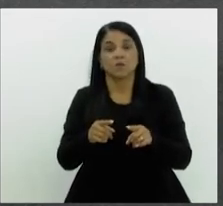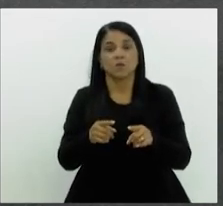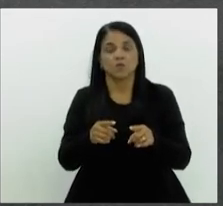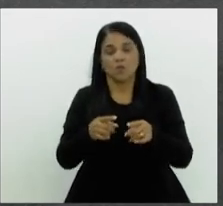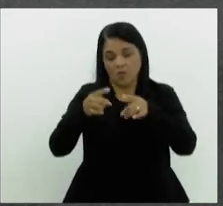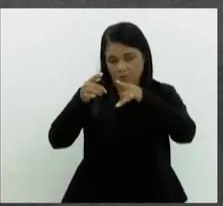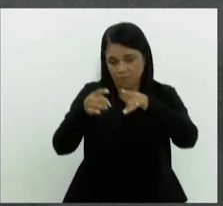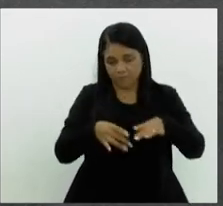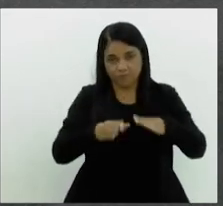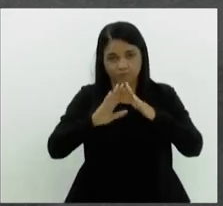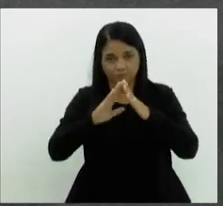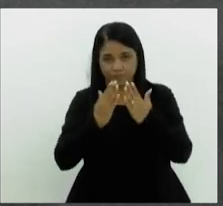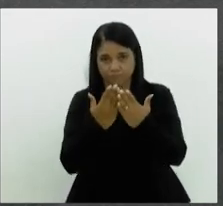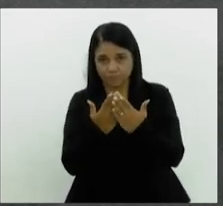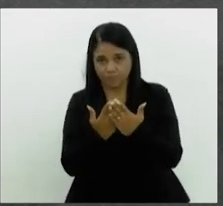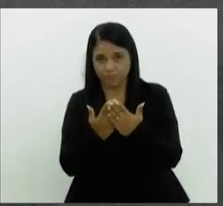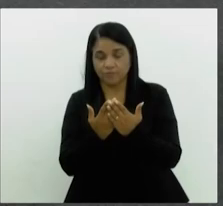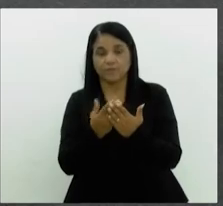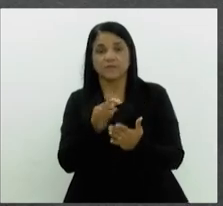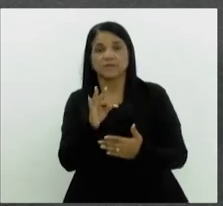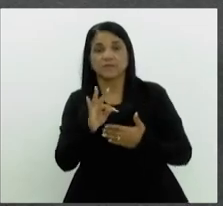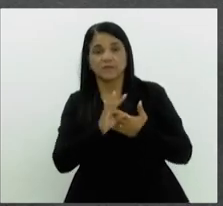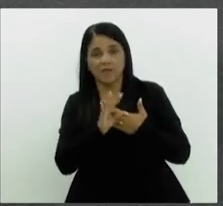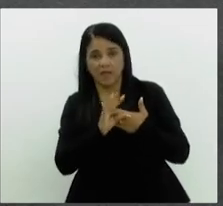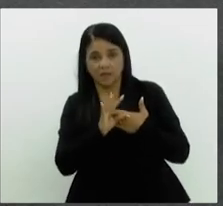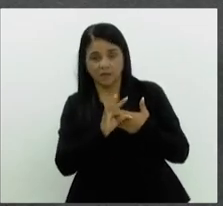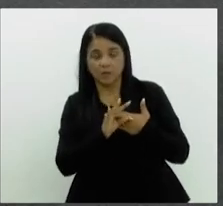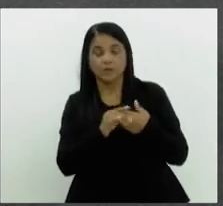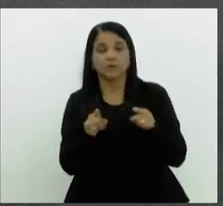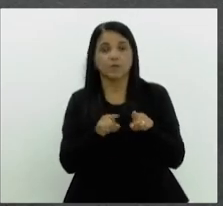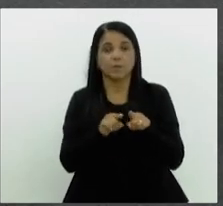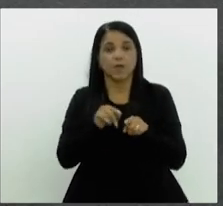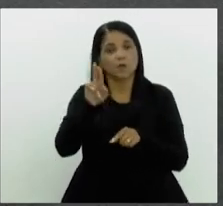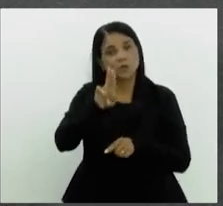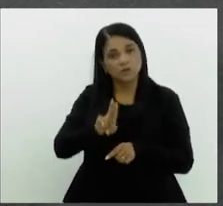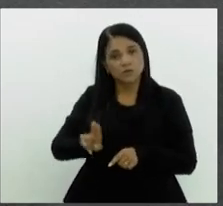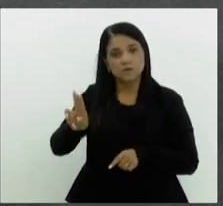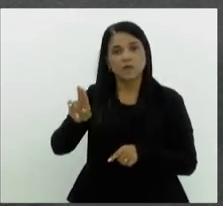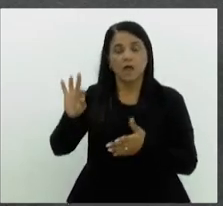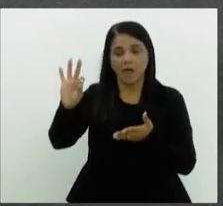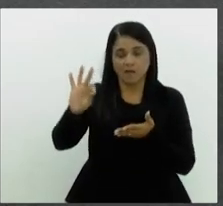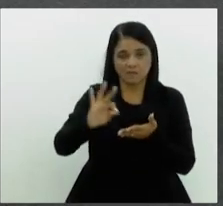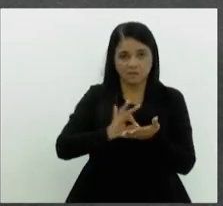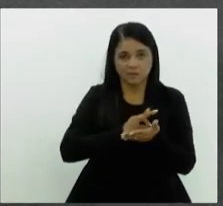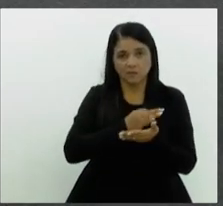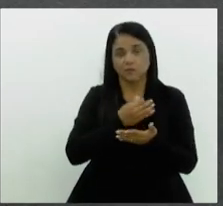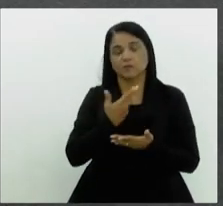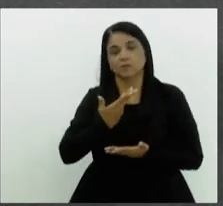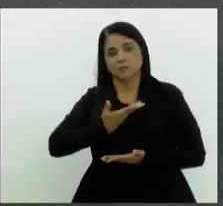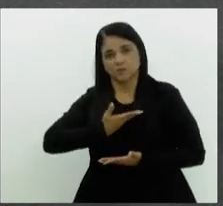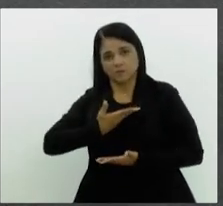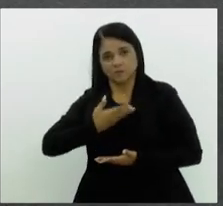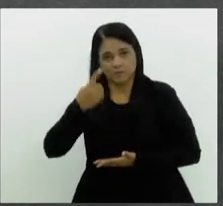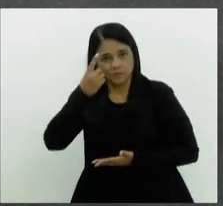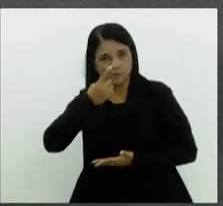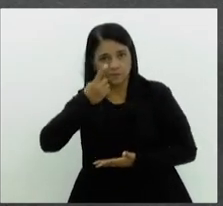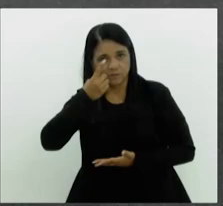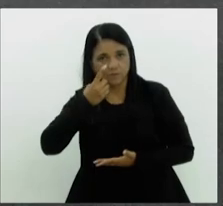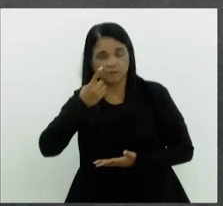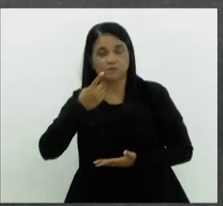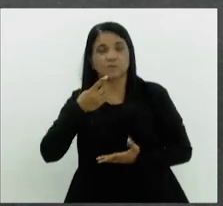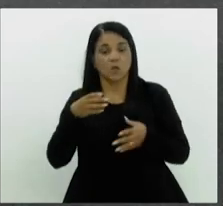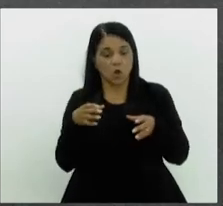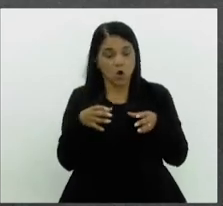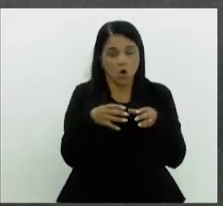e no ensino universitário. E já também com a assinatura dos nobres colegas, protocolei uma